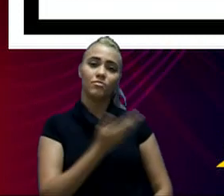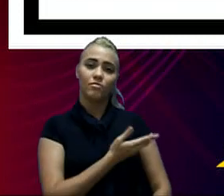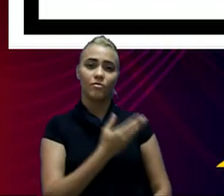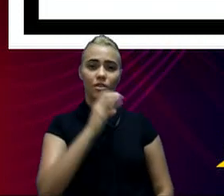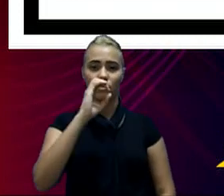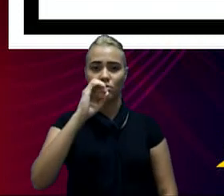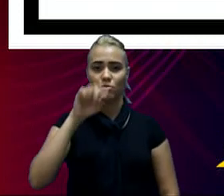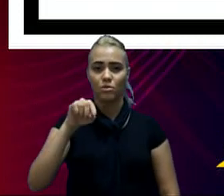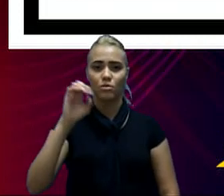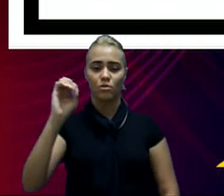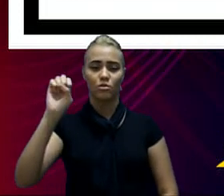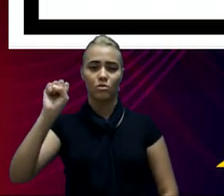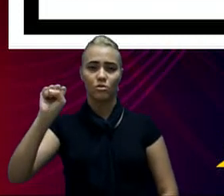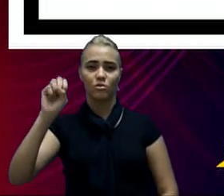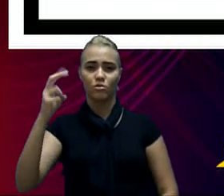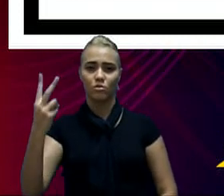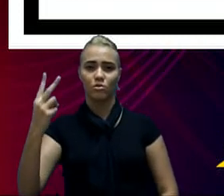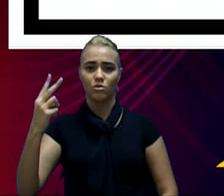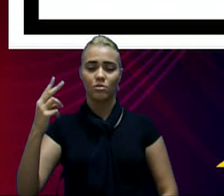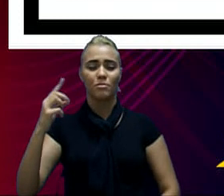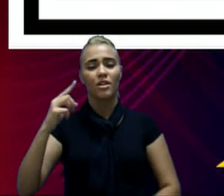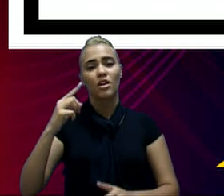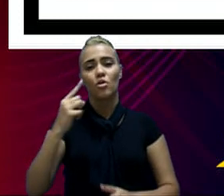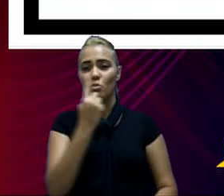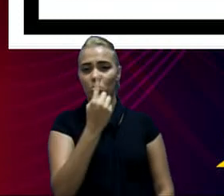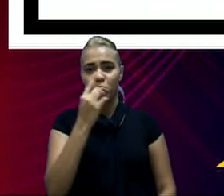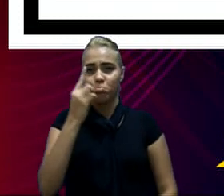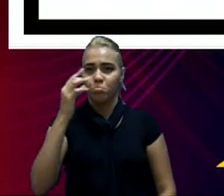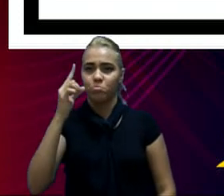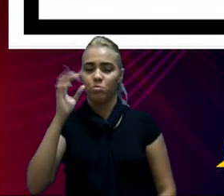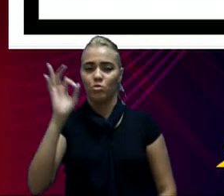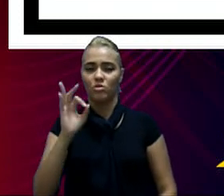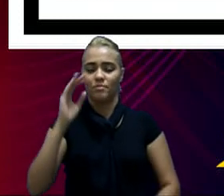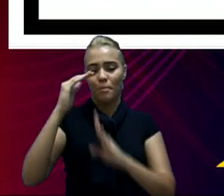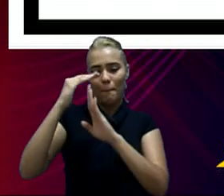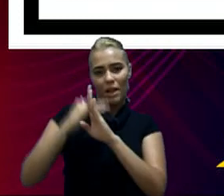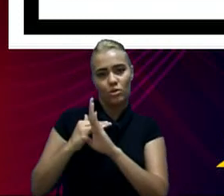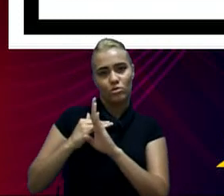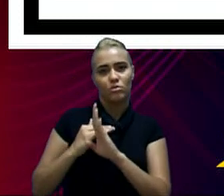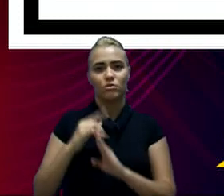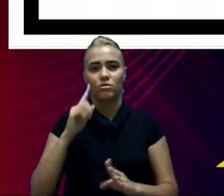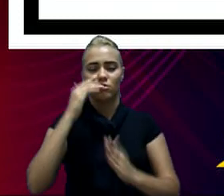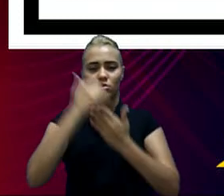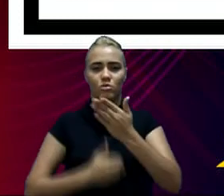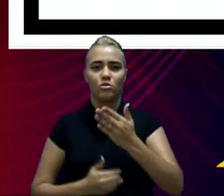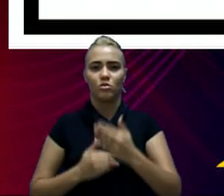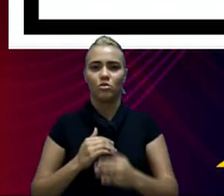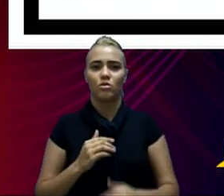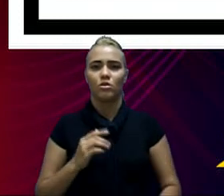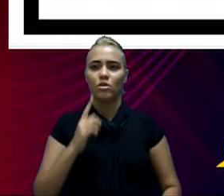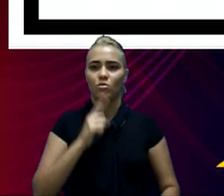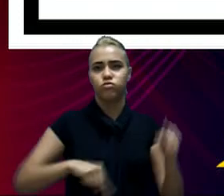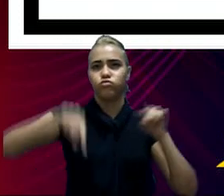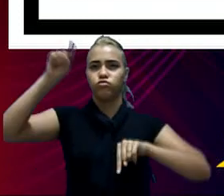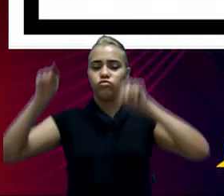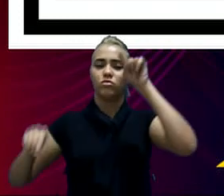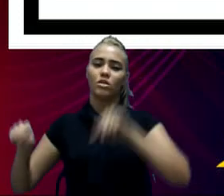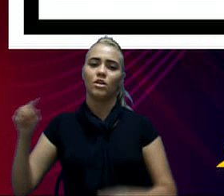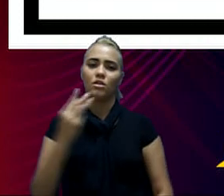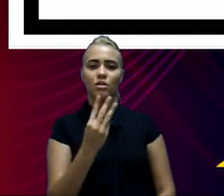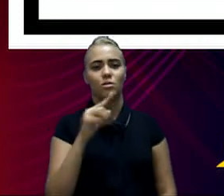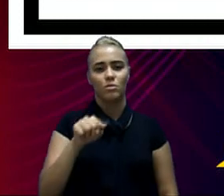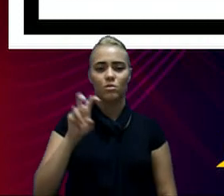,82, menos do que 1%, mas, se considerarmos aí descontada a inflação, negativo da ordem de 3,54.